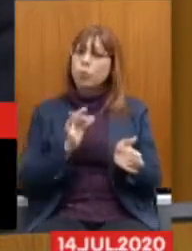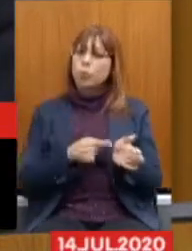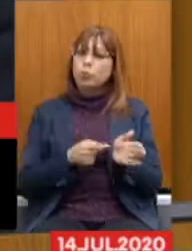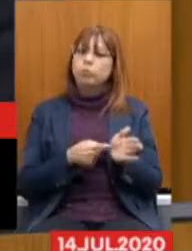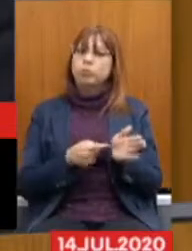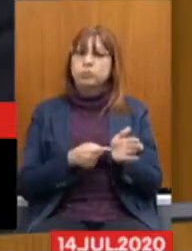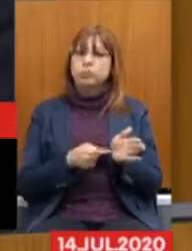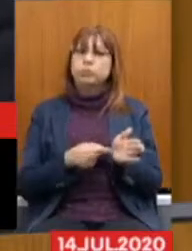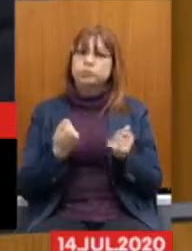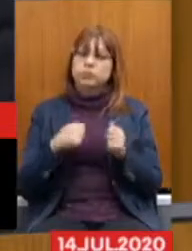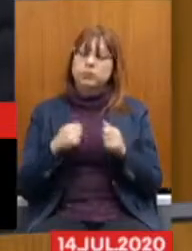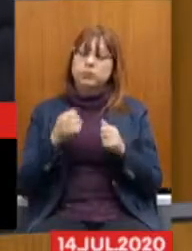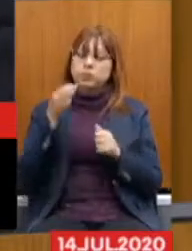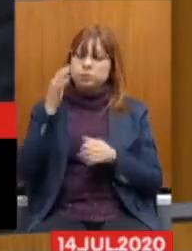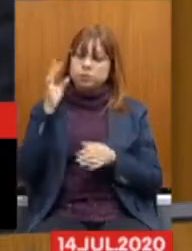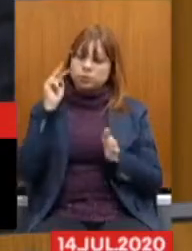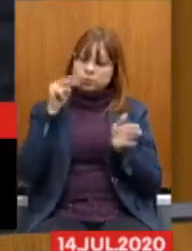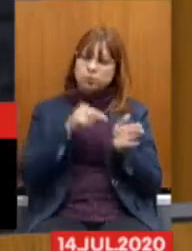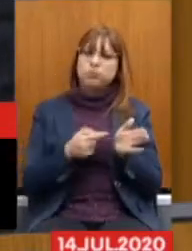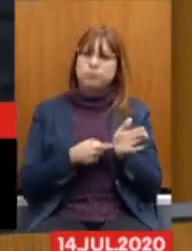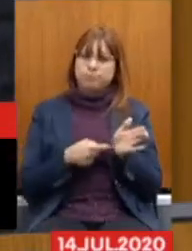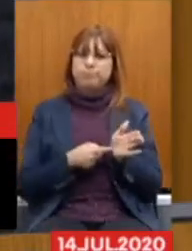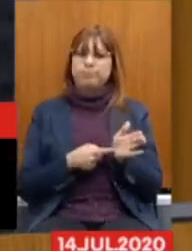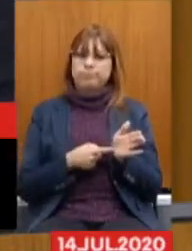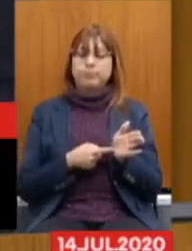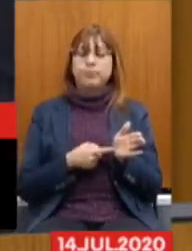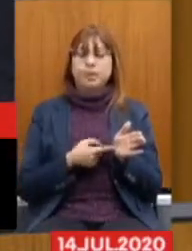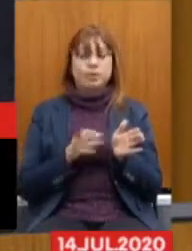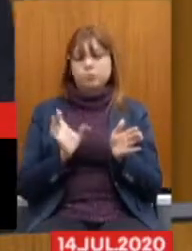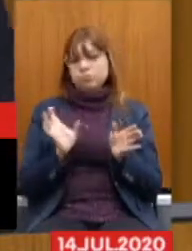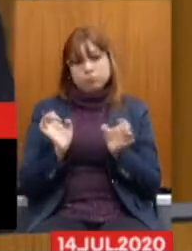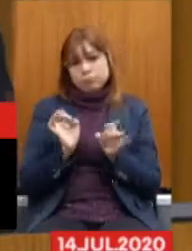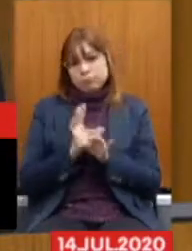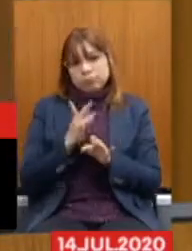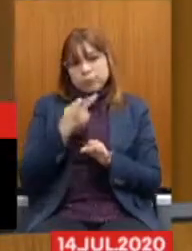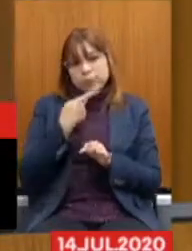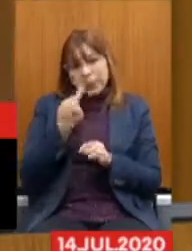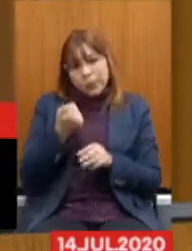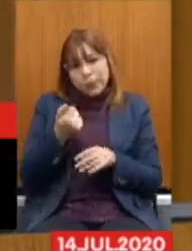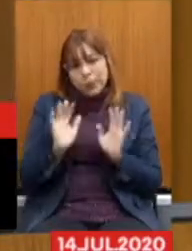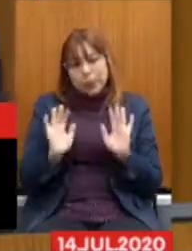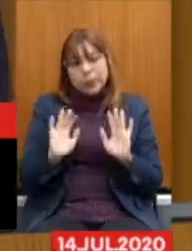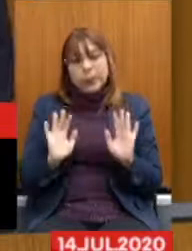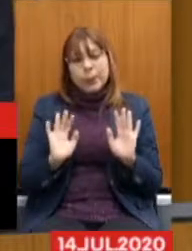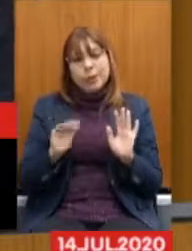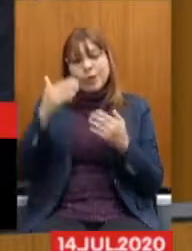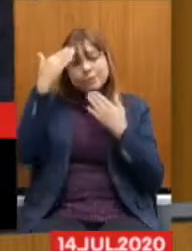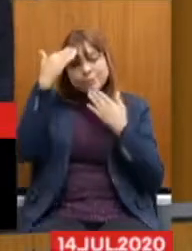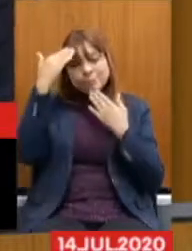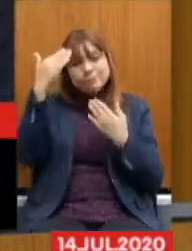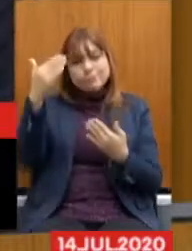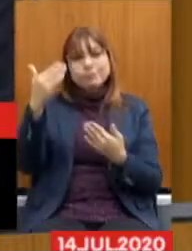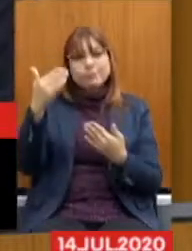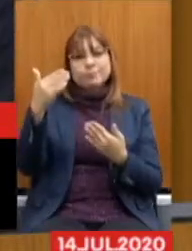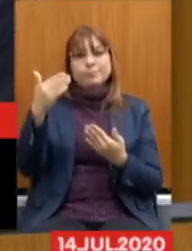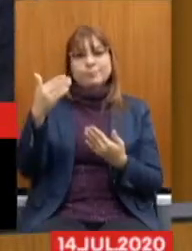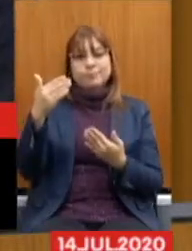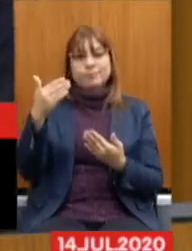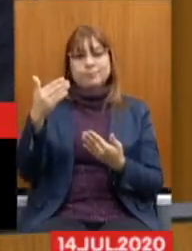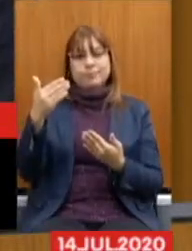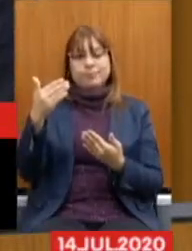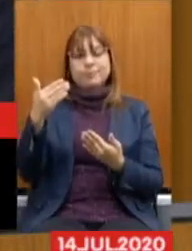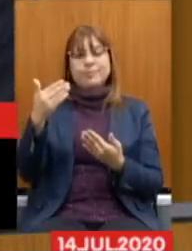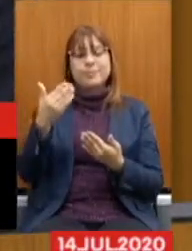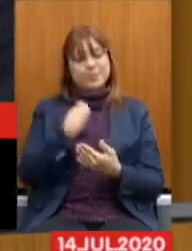que deve ser observado. Então, com essas breves palavras, deputado, eu agradeço pela participação